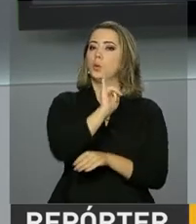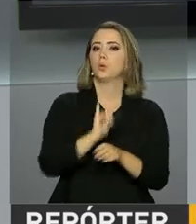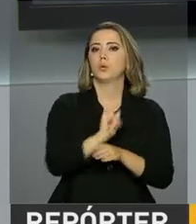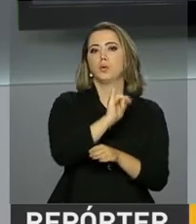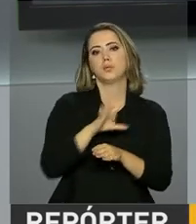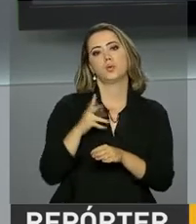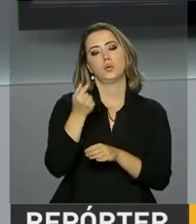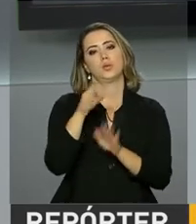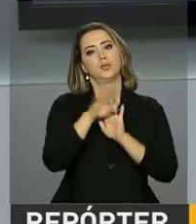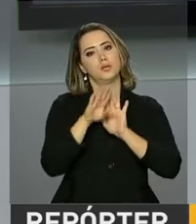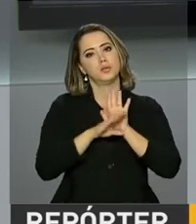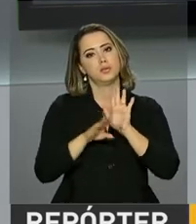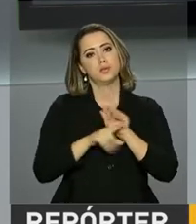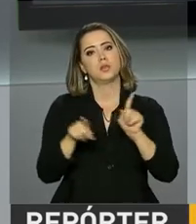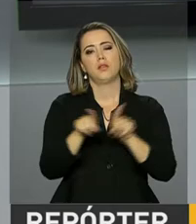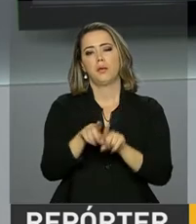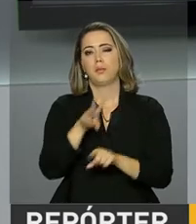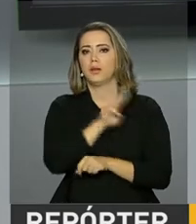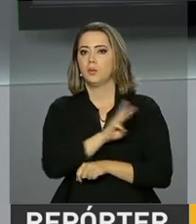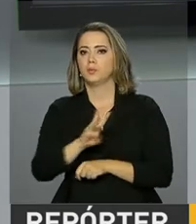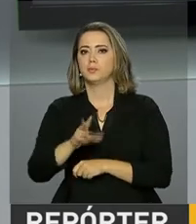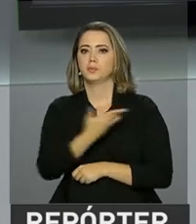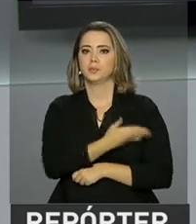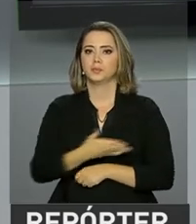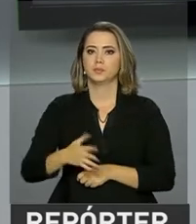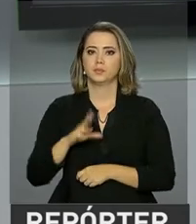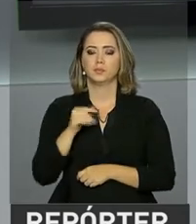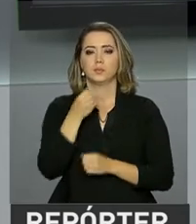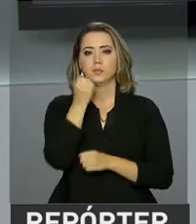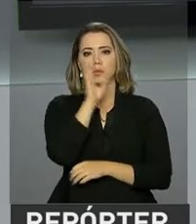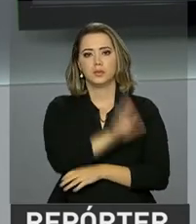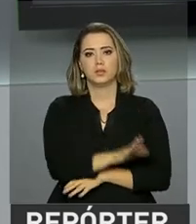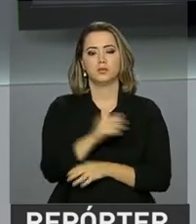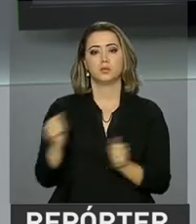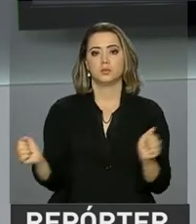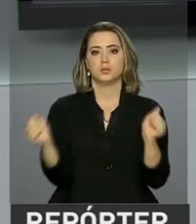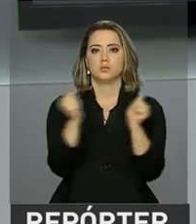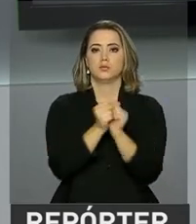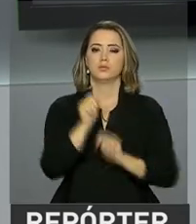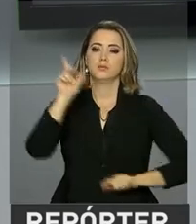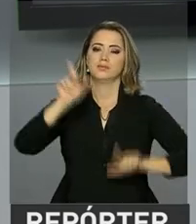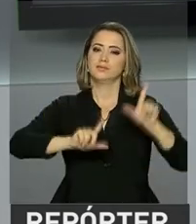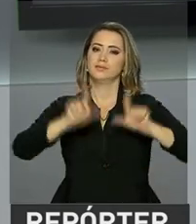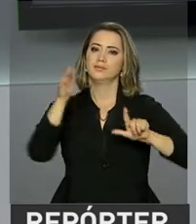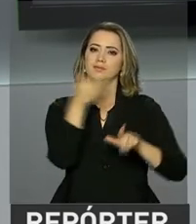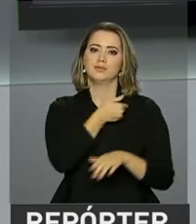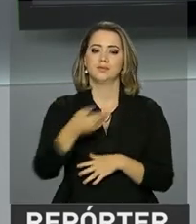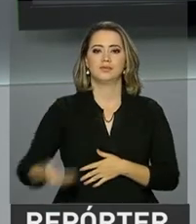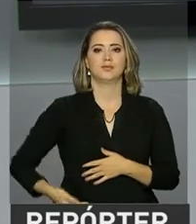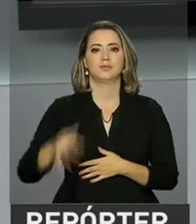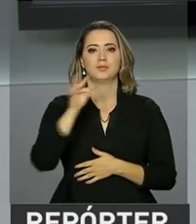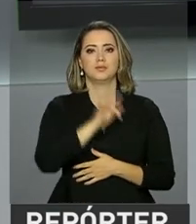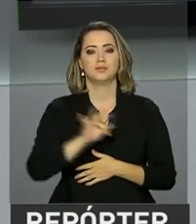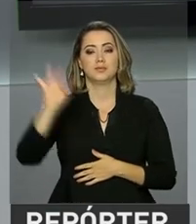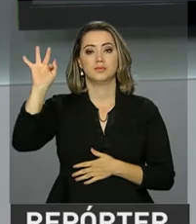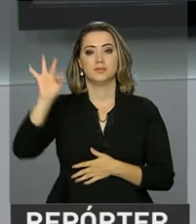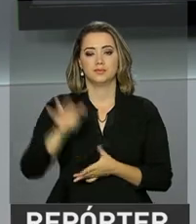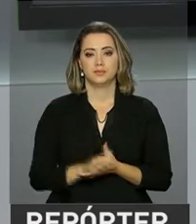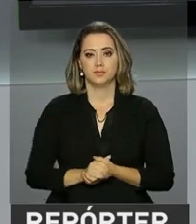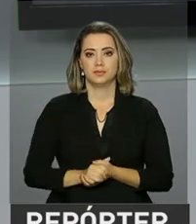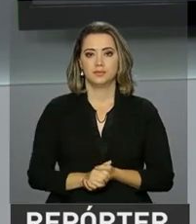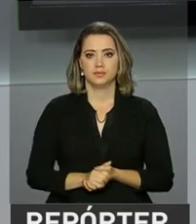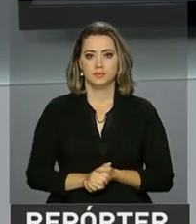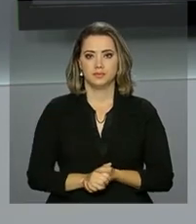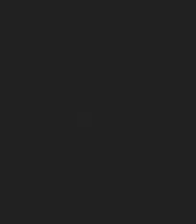e toda a nossa programação está na internet. Uma ótima tarde para você e continue com a gente aqui na NBR, a TV do Governo